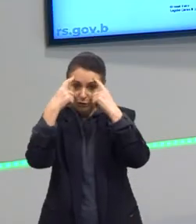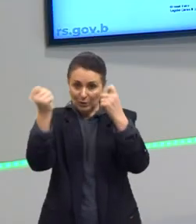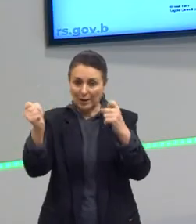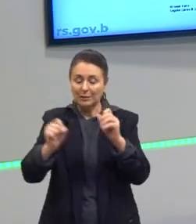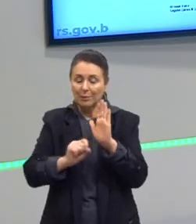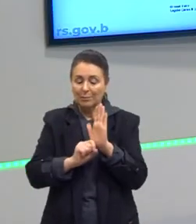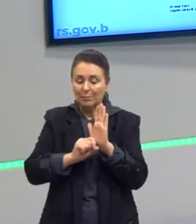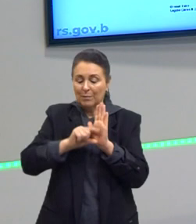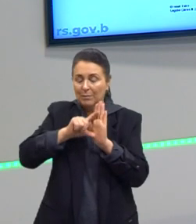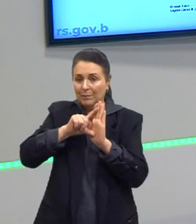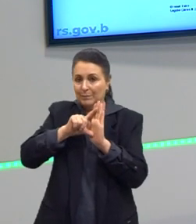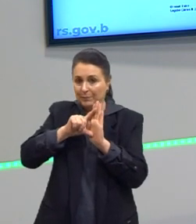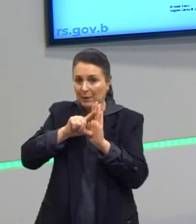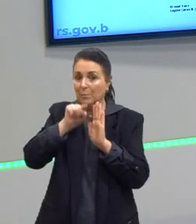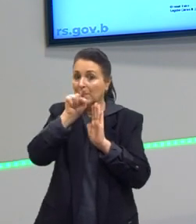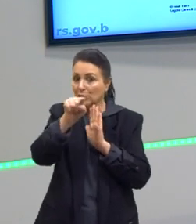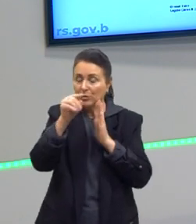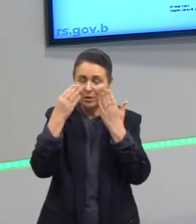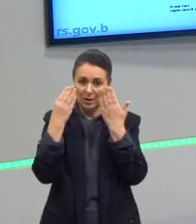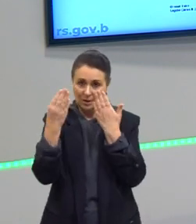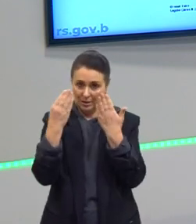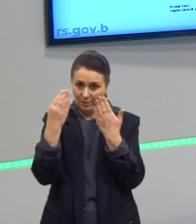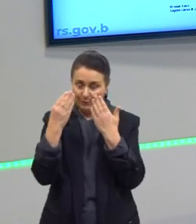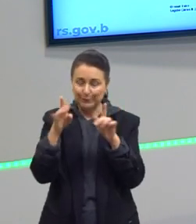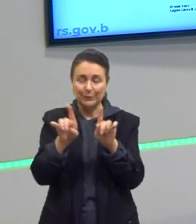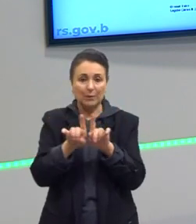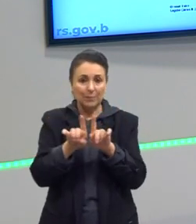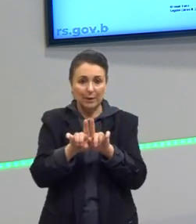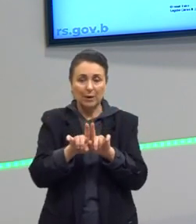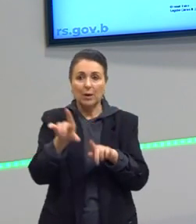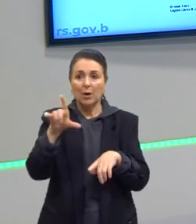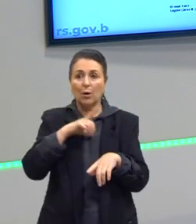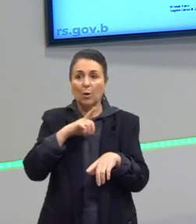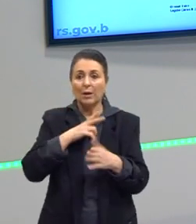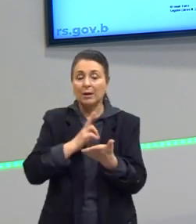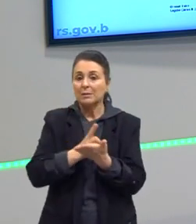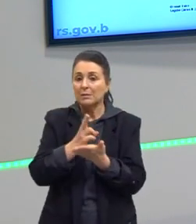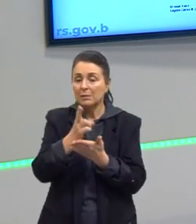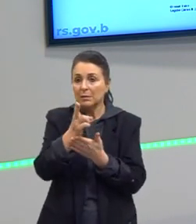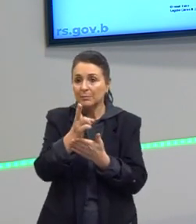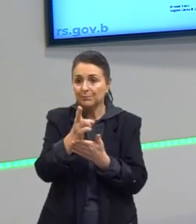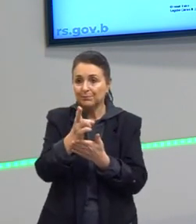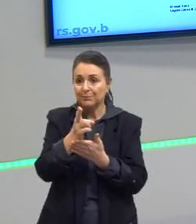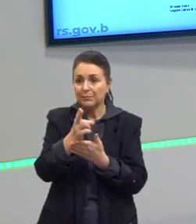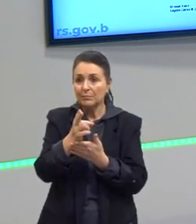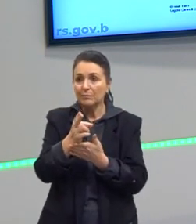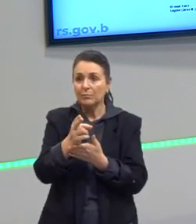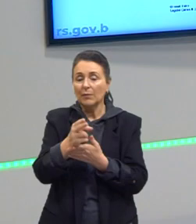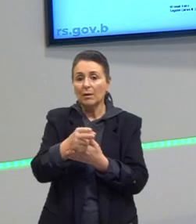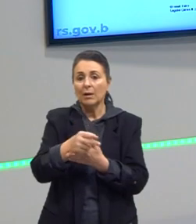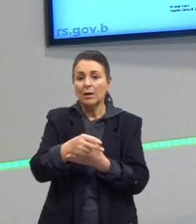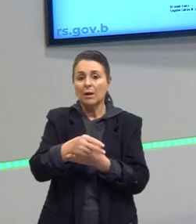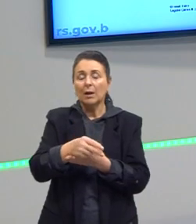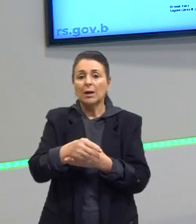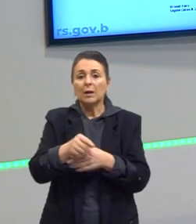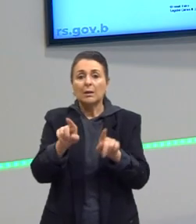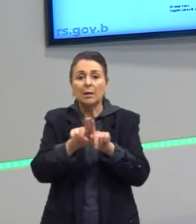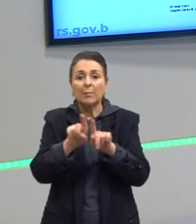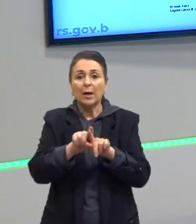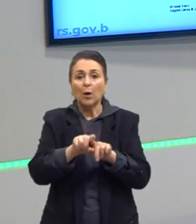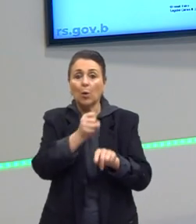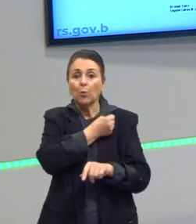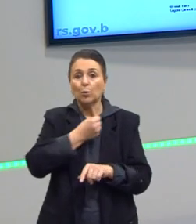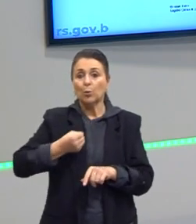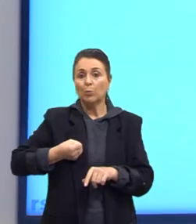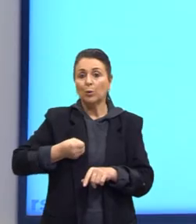maior, para você analisar. Olha aqui sempre, o homicídio de pessoas negras cresceu